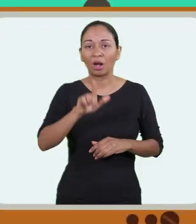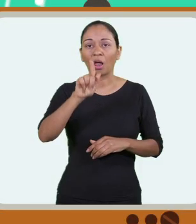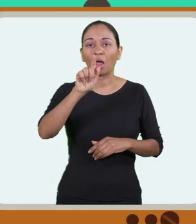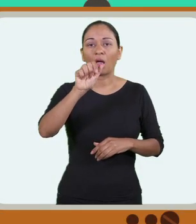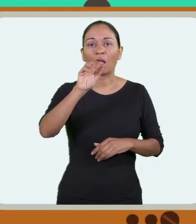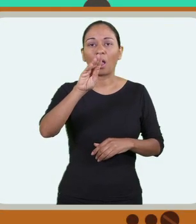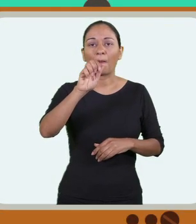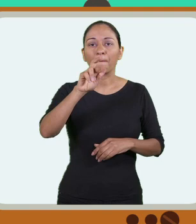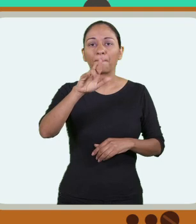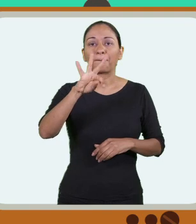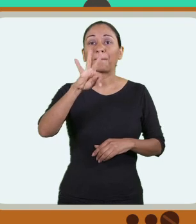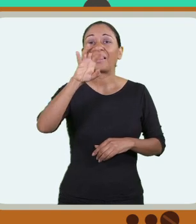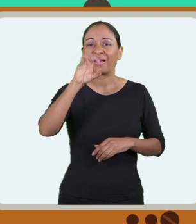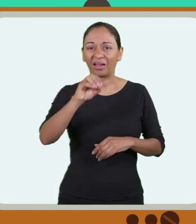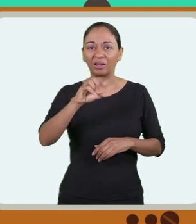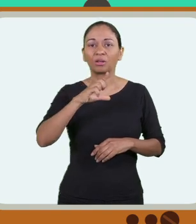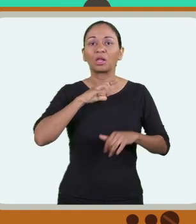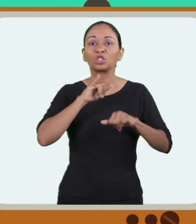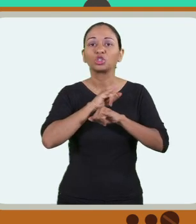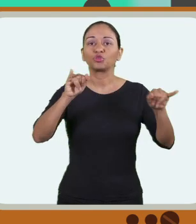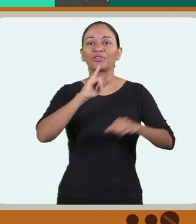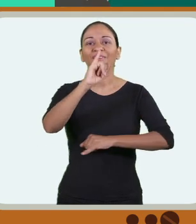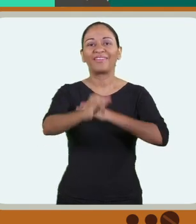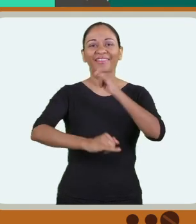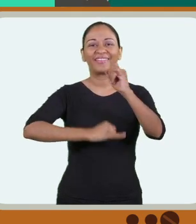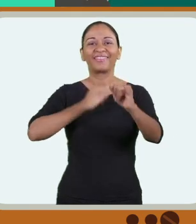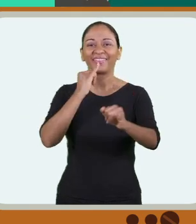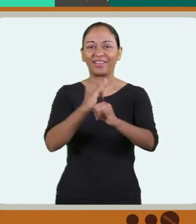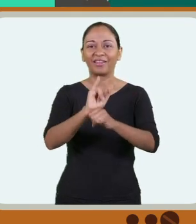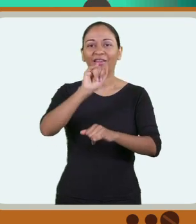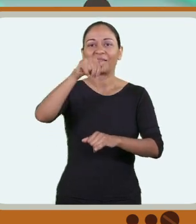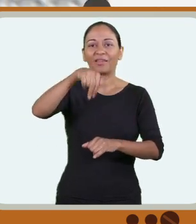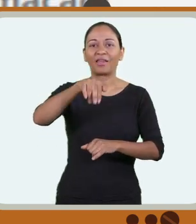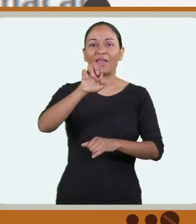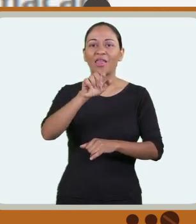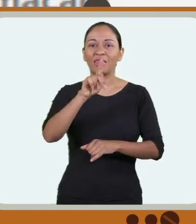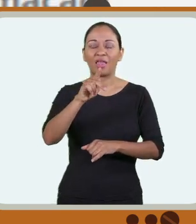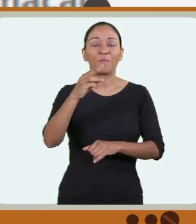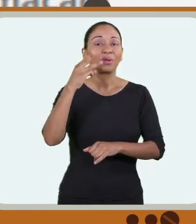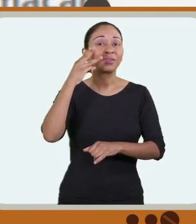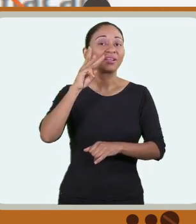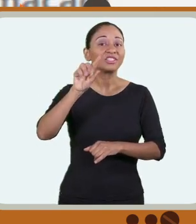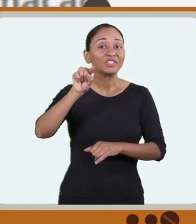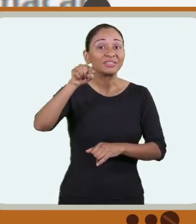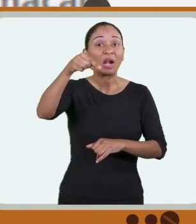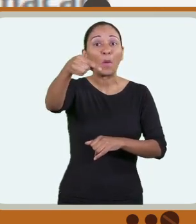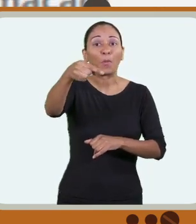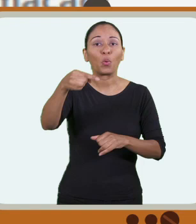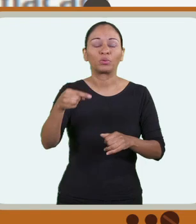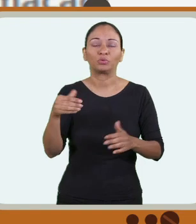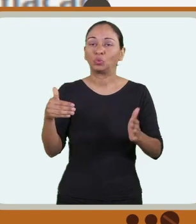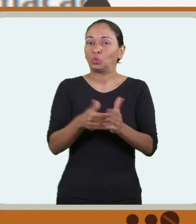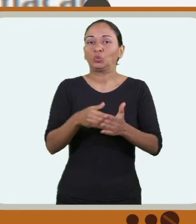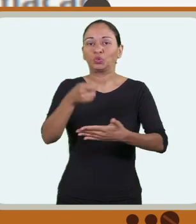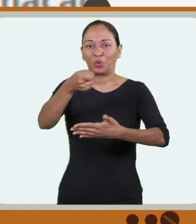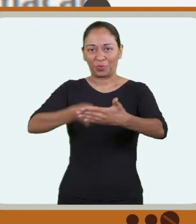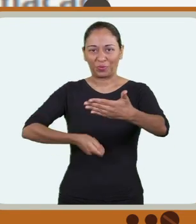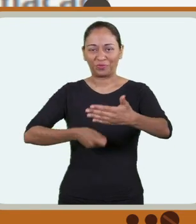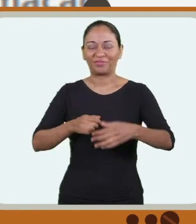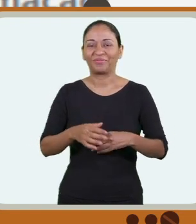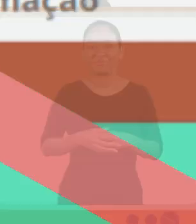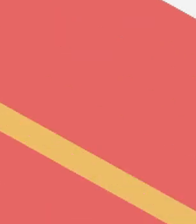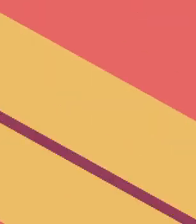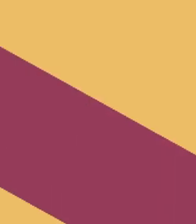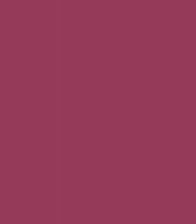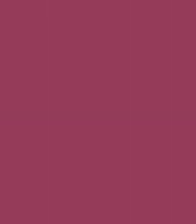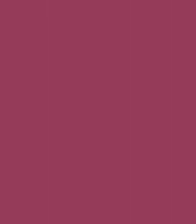os gabaritos das provas objetivas são divulgados pela internet na página do INEP em até três dias úteis depois da